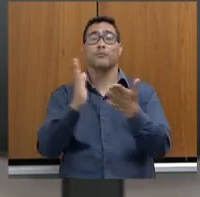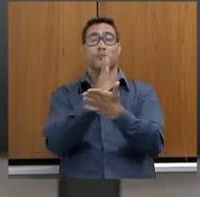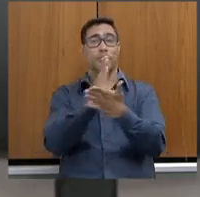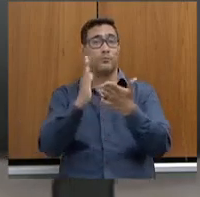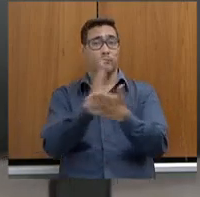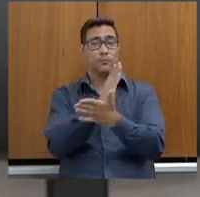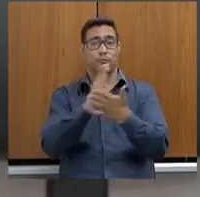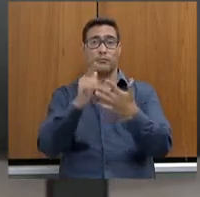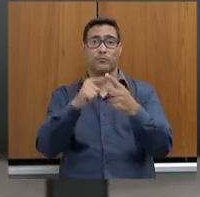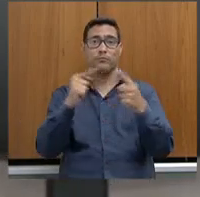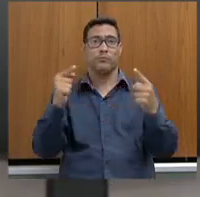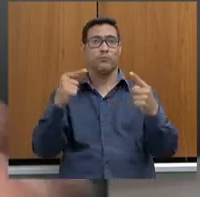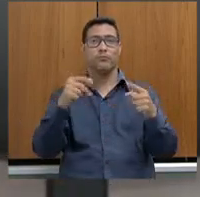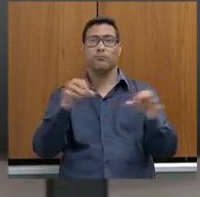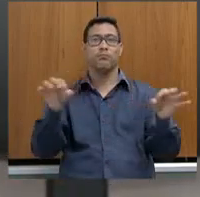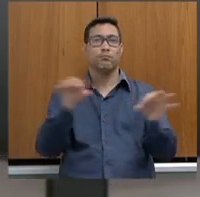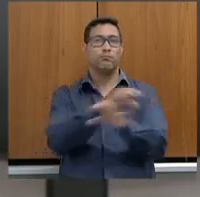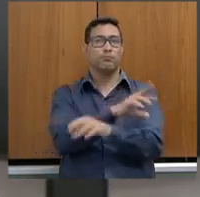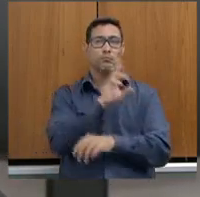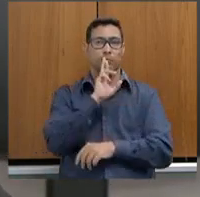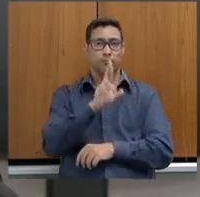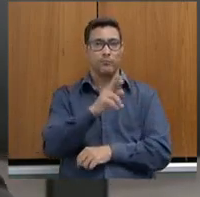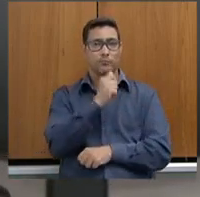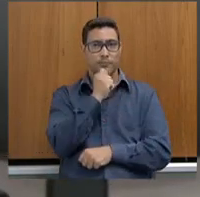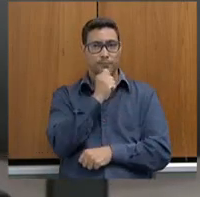respostas.